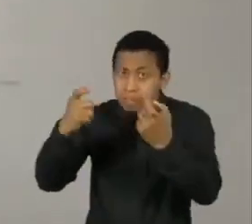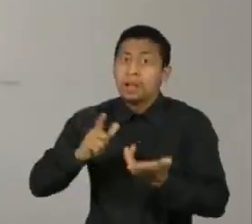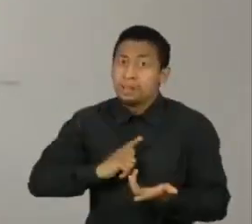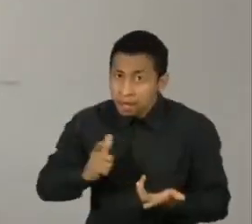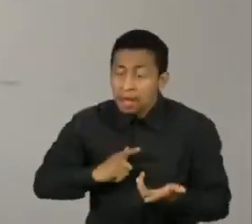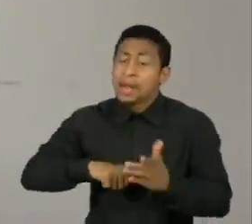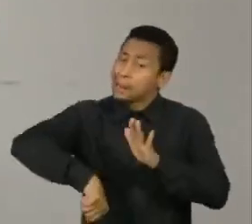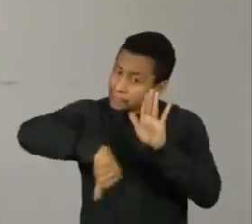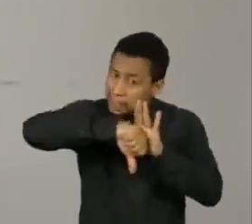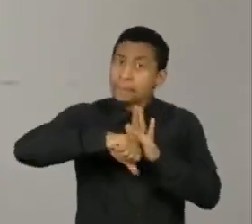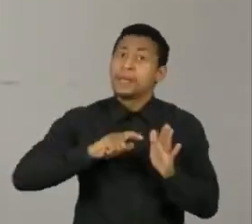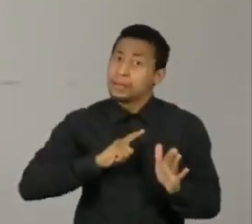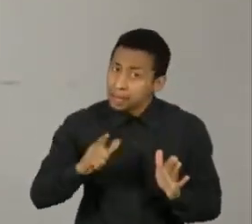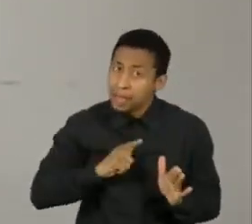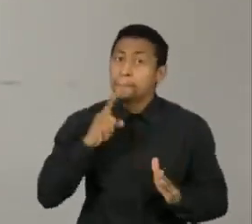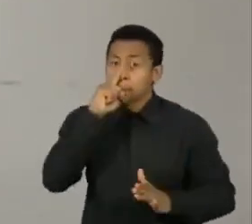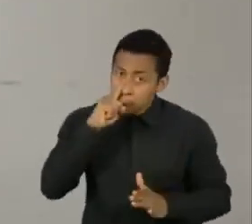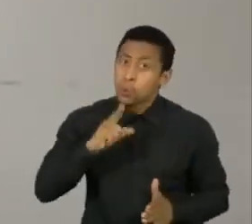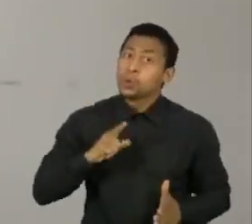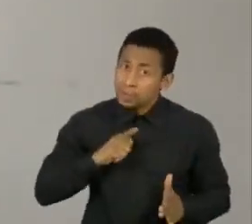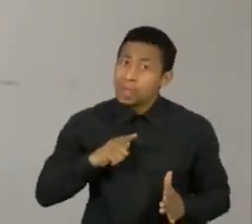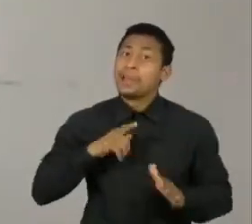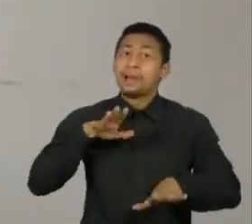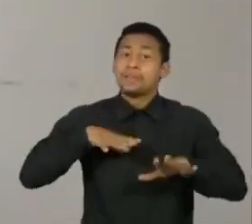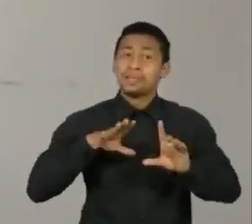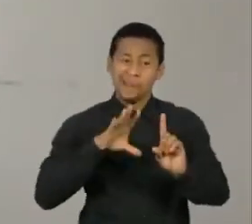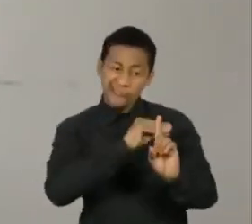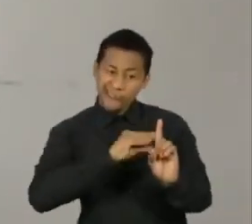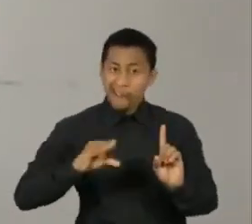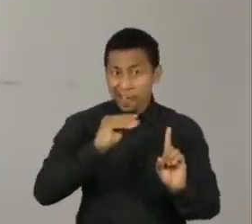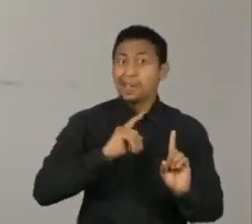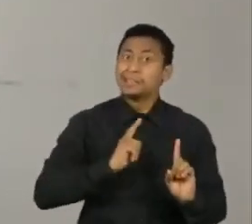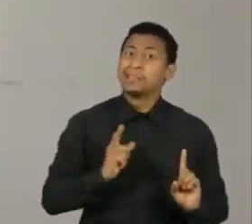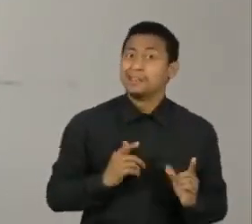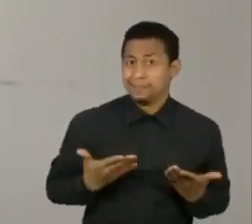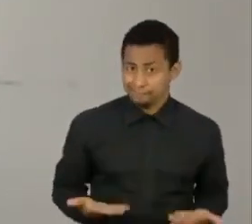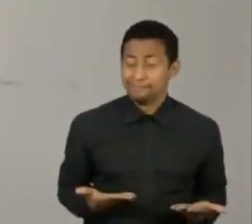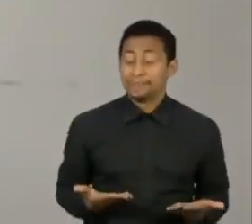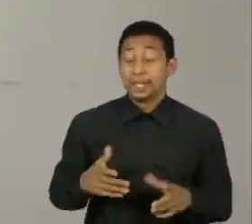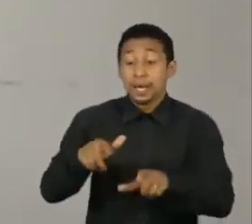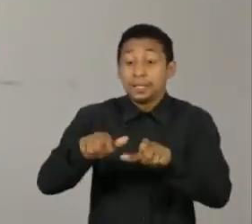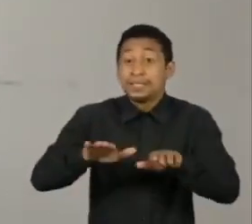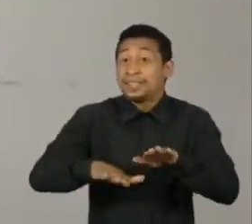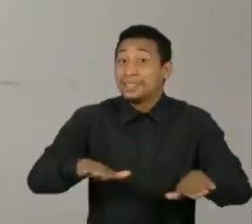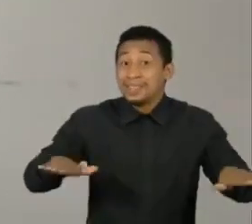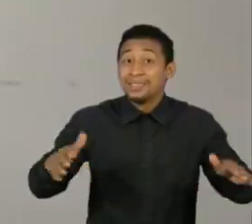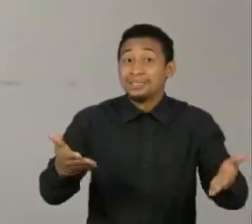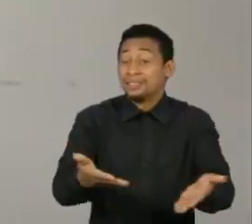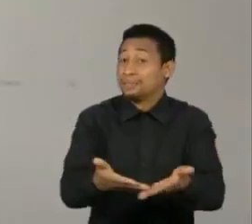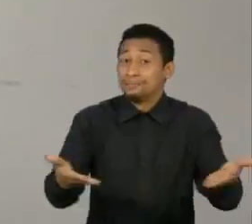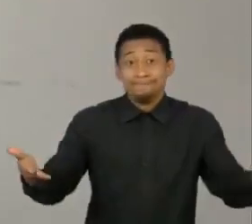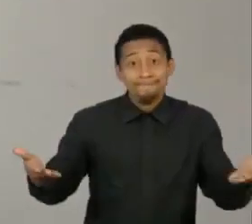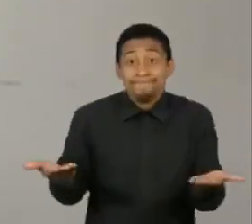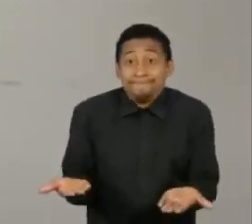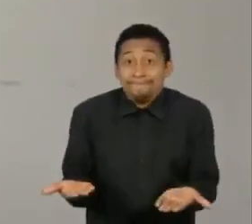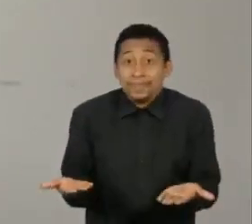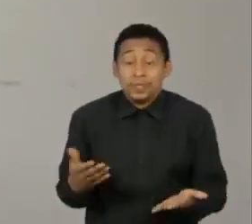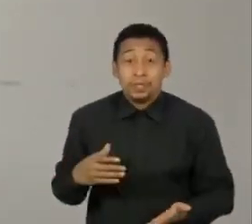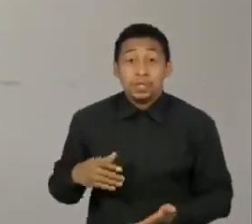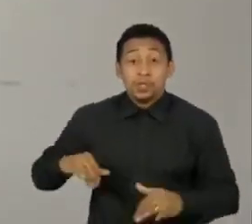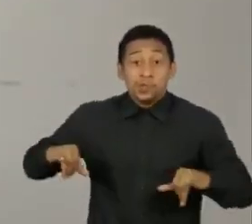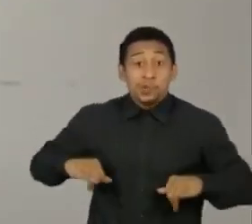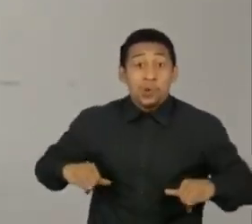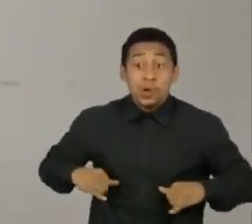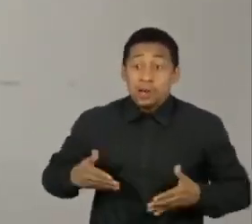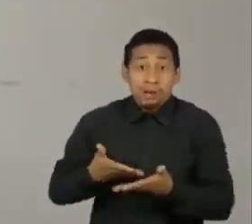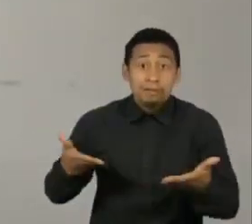crime, que tem perigo, pedofilia. Então essa criança, ela fica sujeita, ela fica entregue num universo de